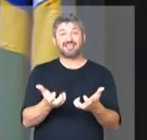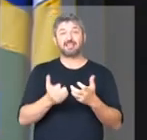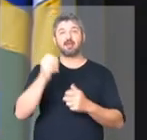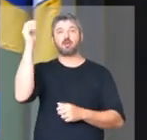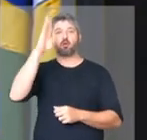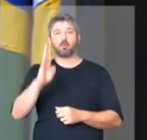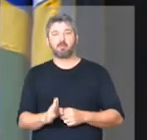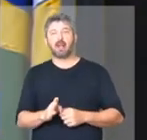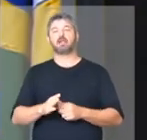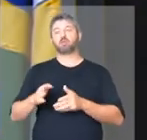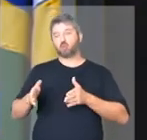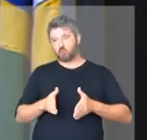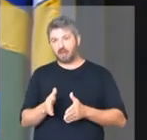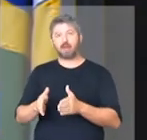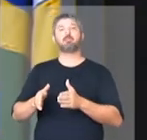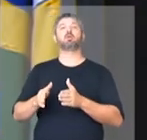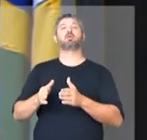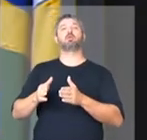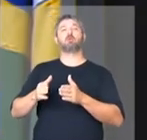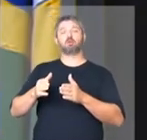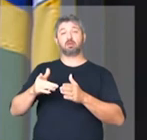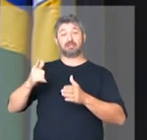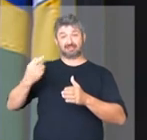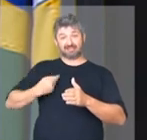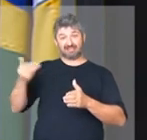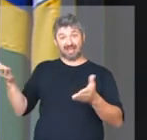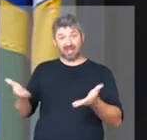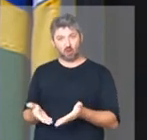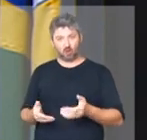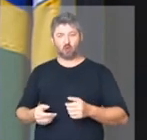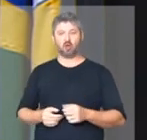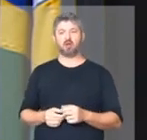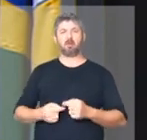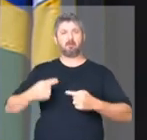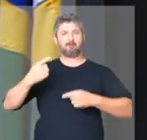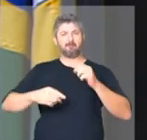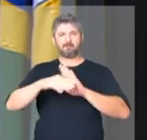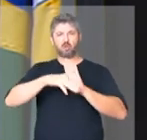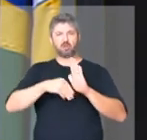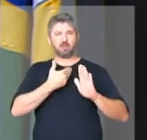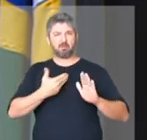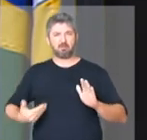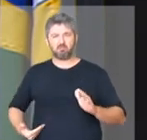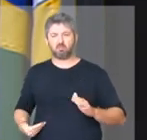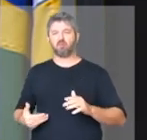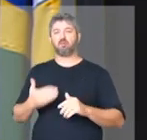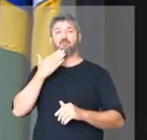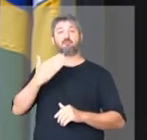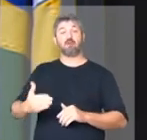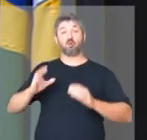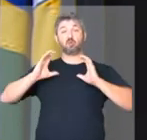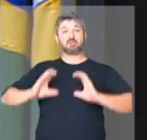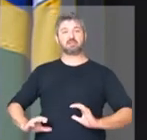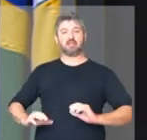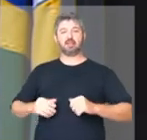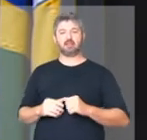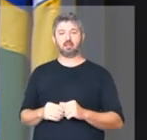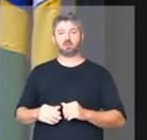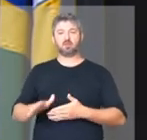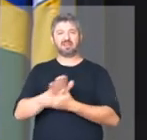no caminho que vem percorrendo. Caminho com políticas públicas voltadas para o cidadão sem